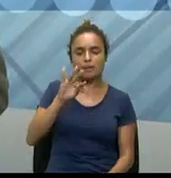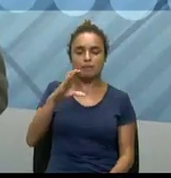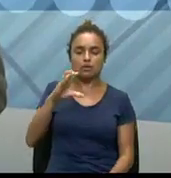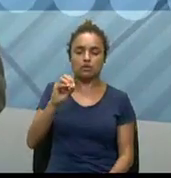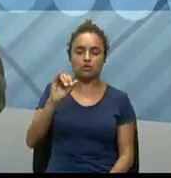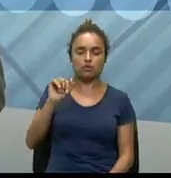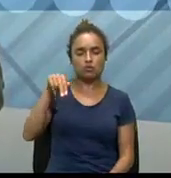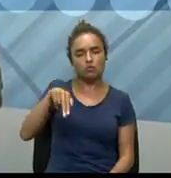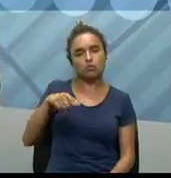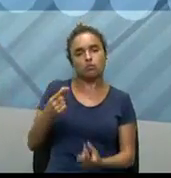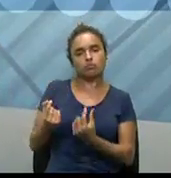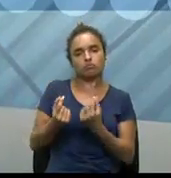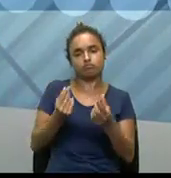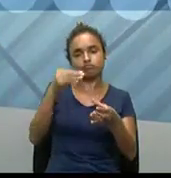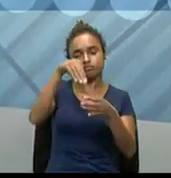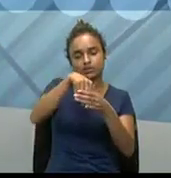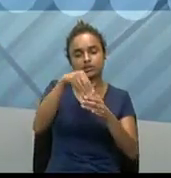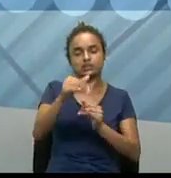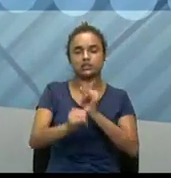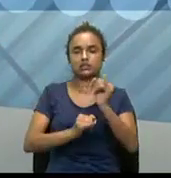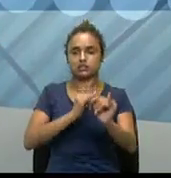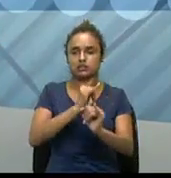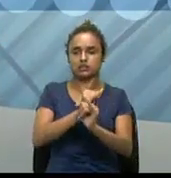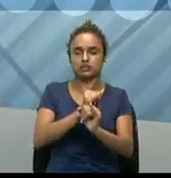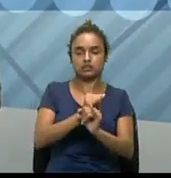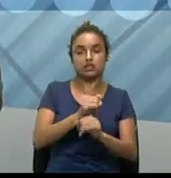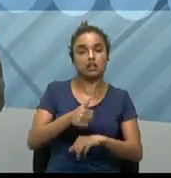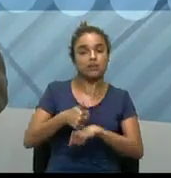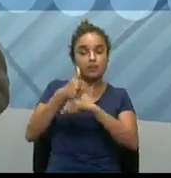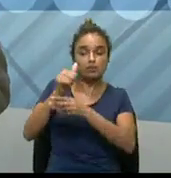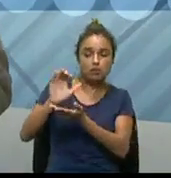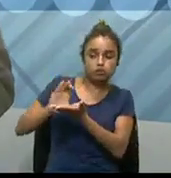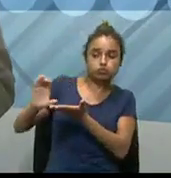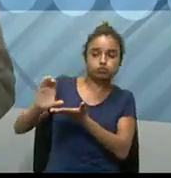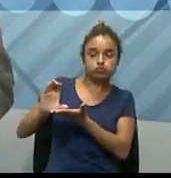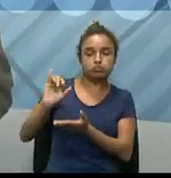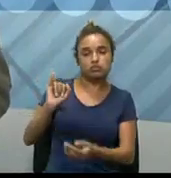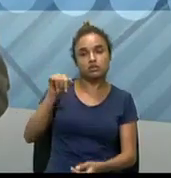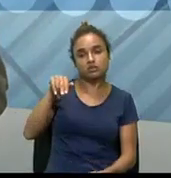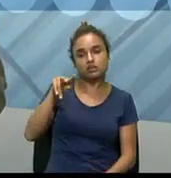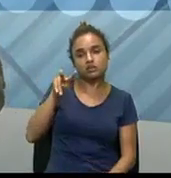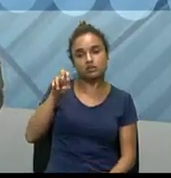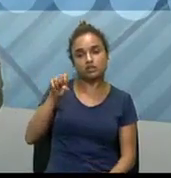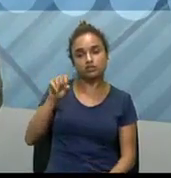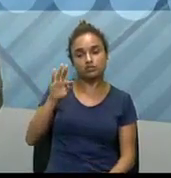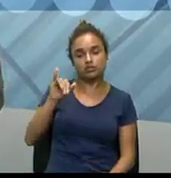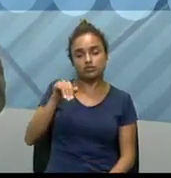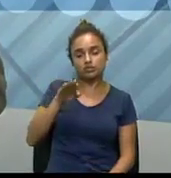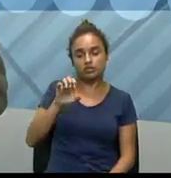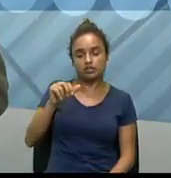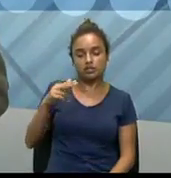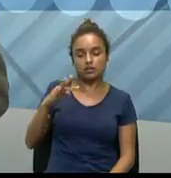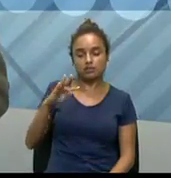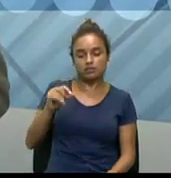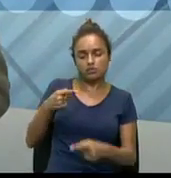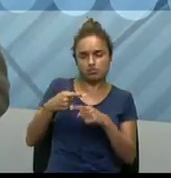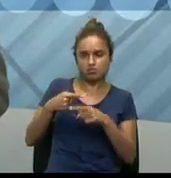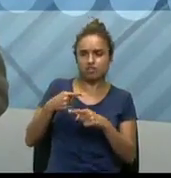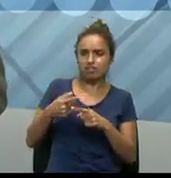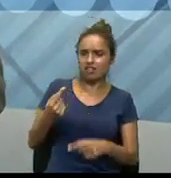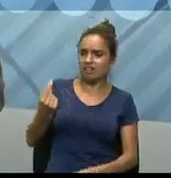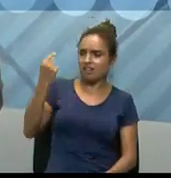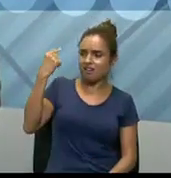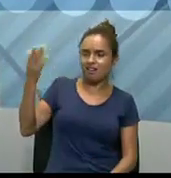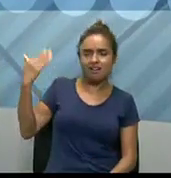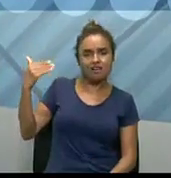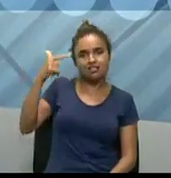principalmente sobre investimento, né, porque que nessa época as pessoas falavam, né, que